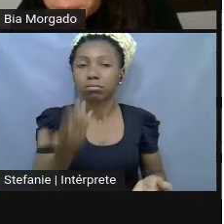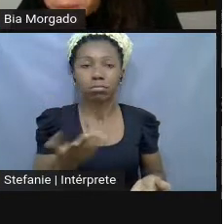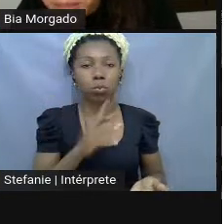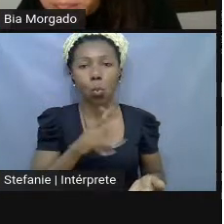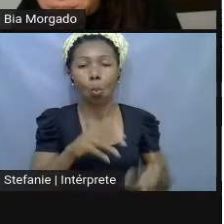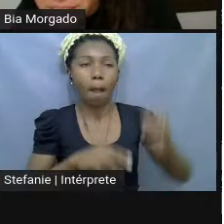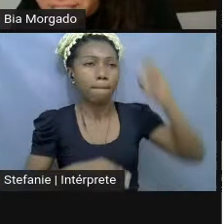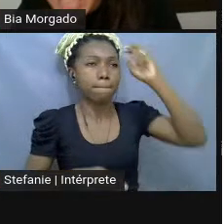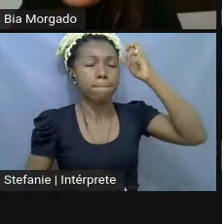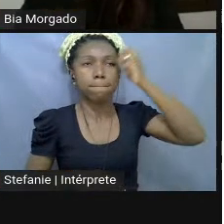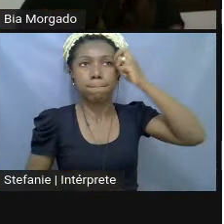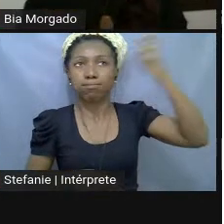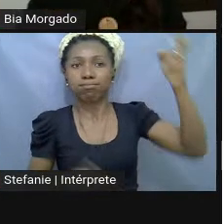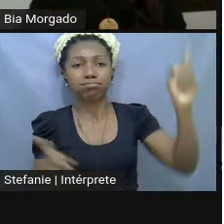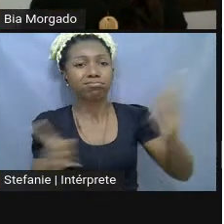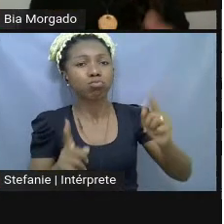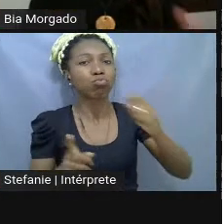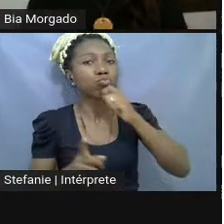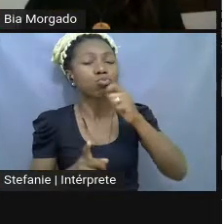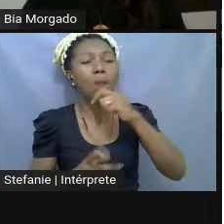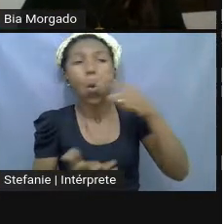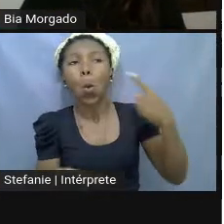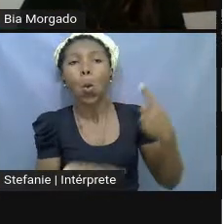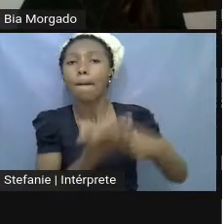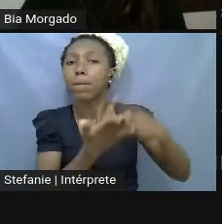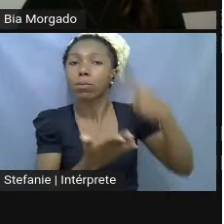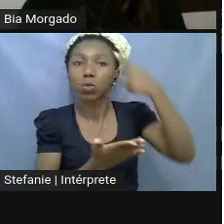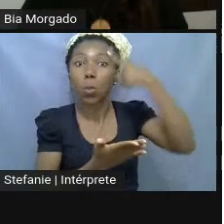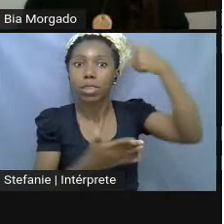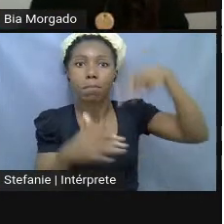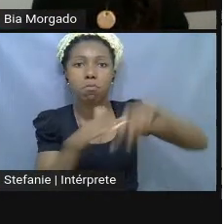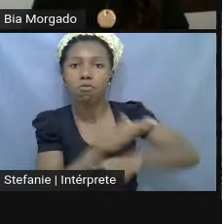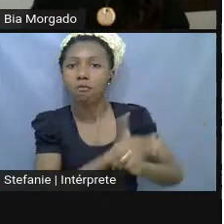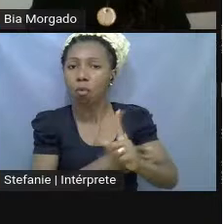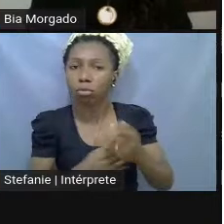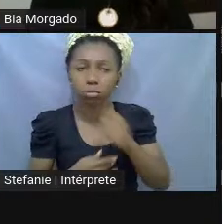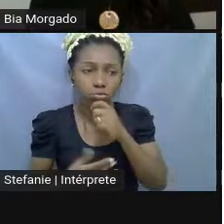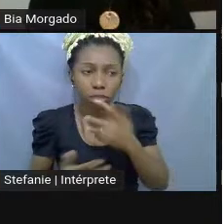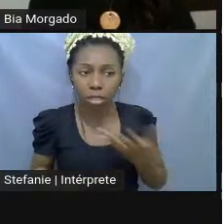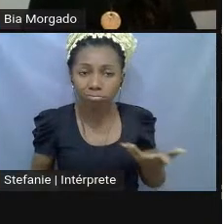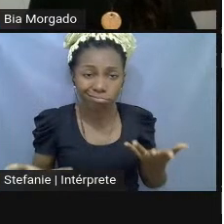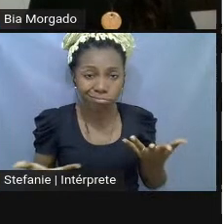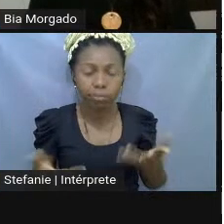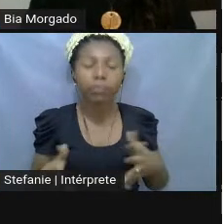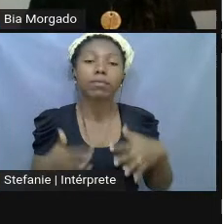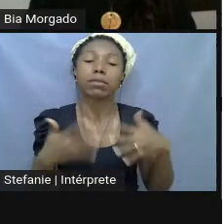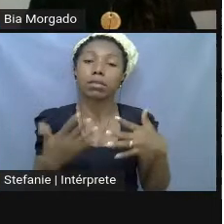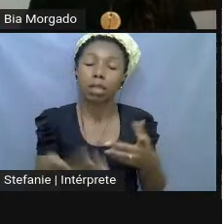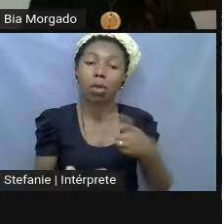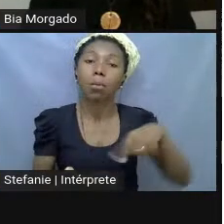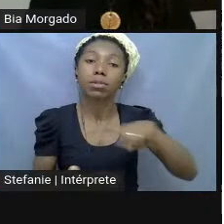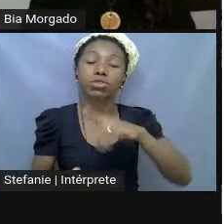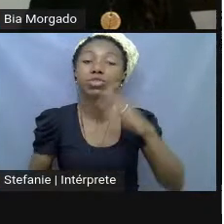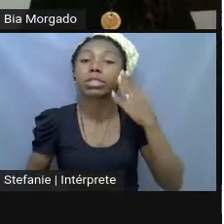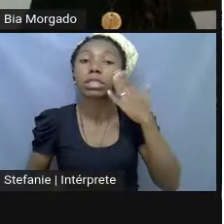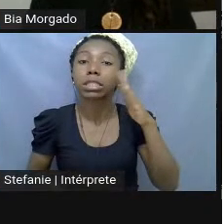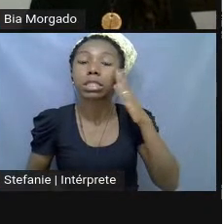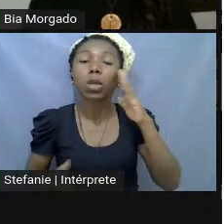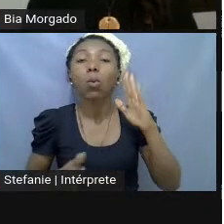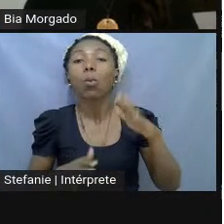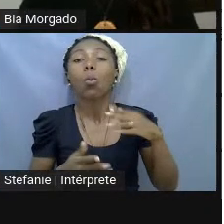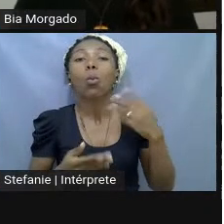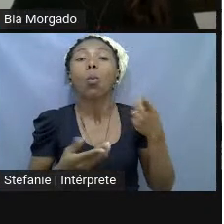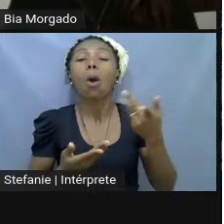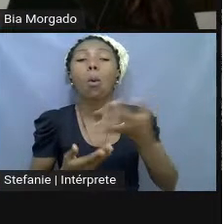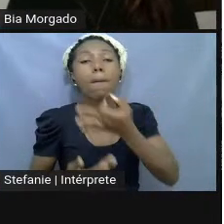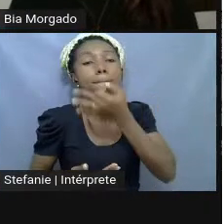qualquer compromisso com as ideias mais profundas ou limites. Então, para a gente entender um pouco qual era o posicionamento desse